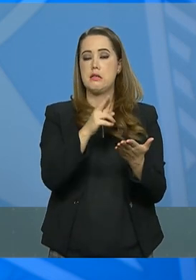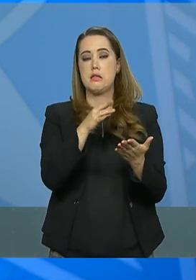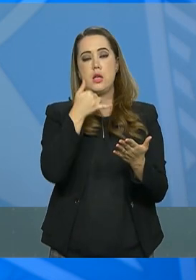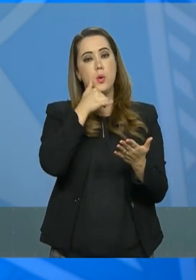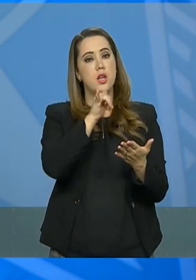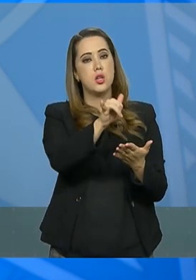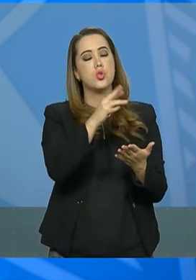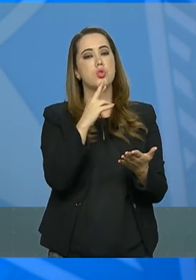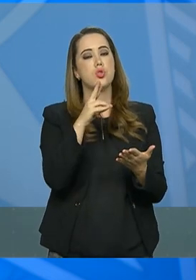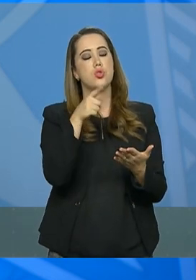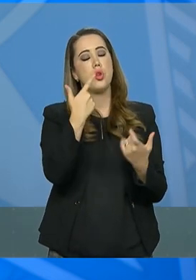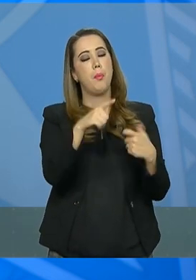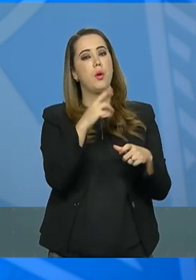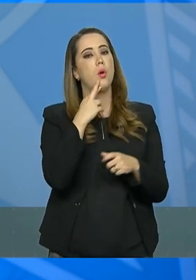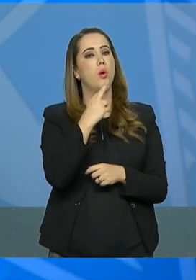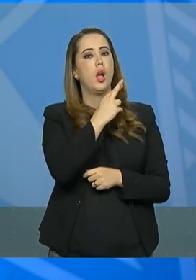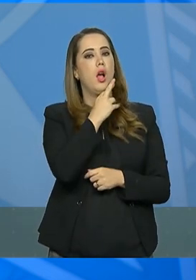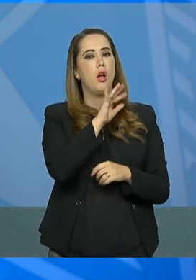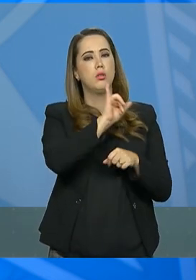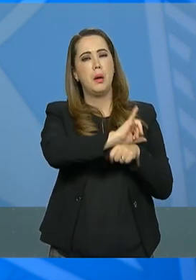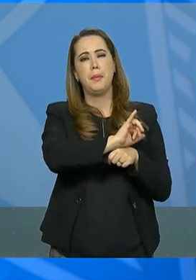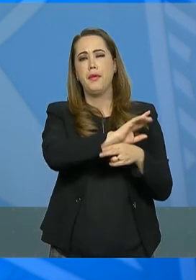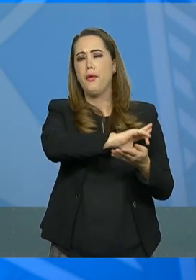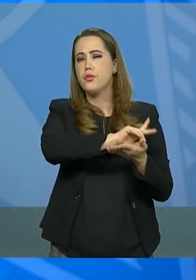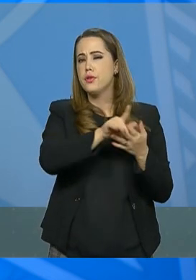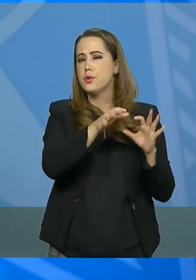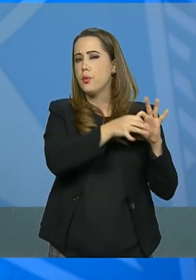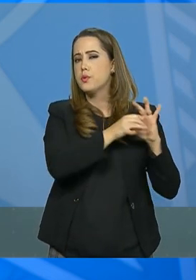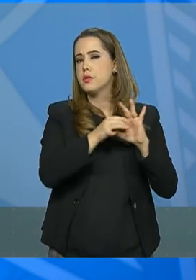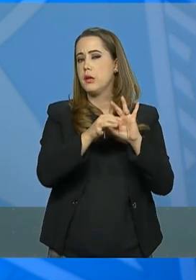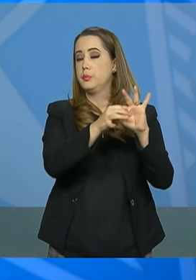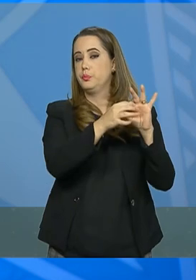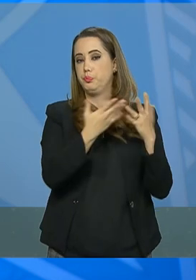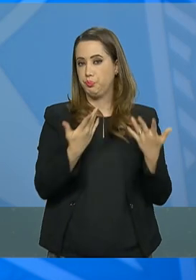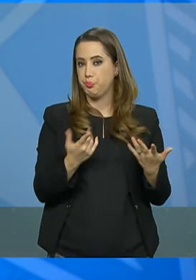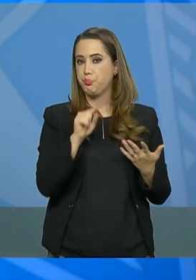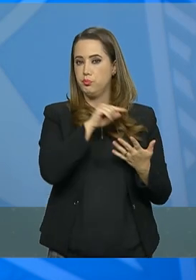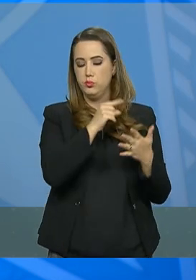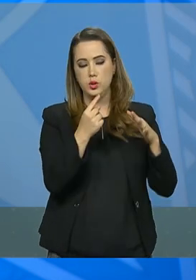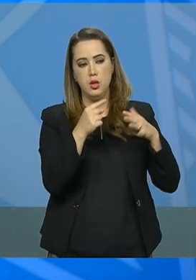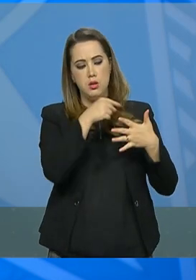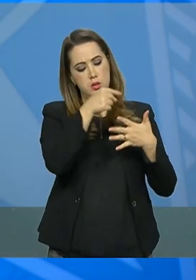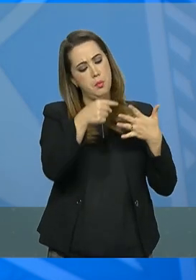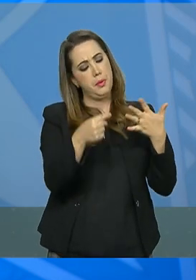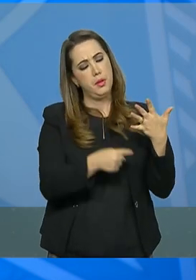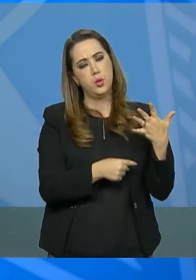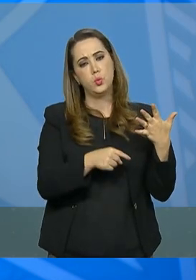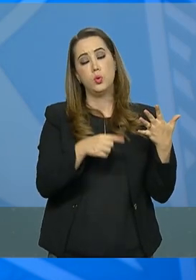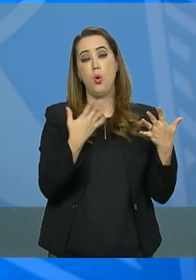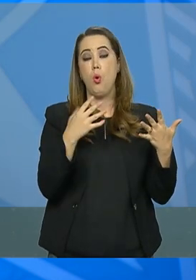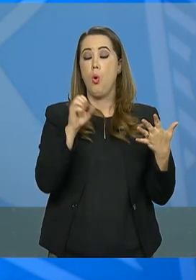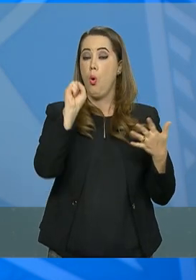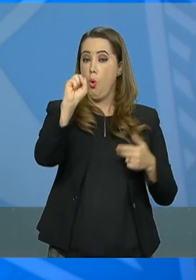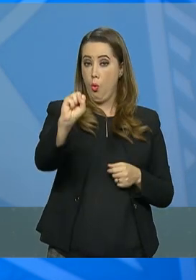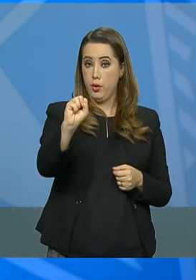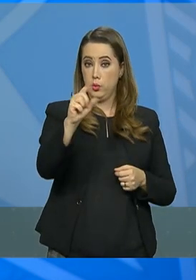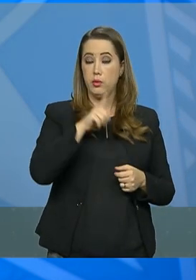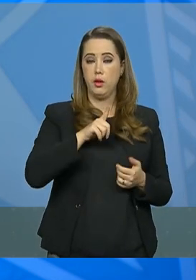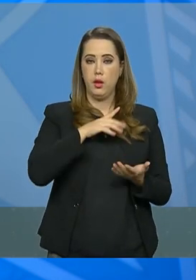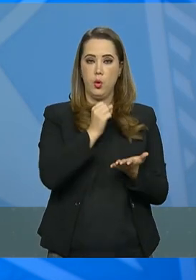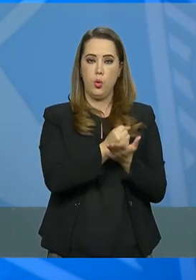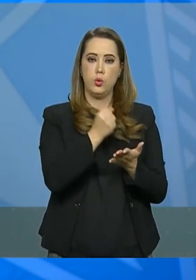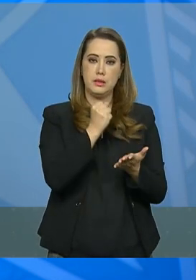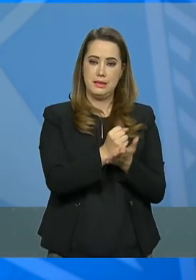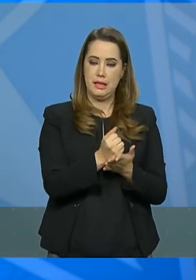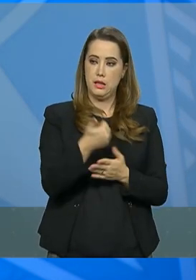e outras localidades conectadas. Entre as geradoras, oito vão ter contratos